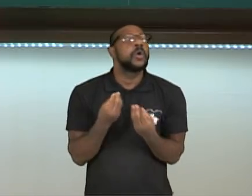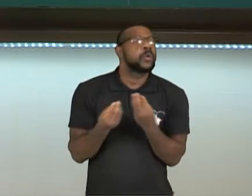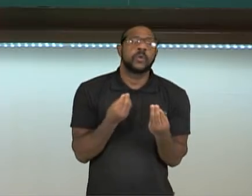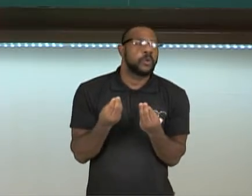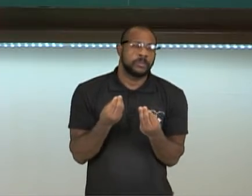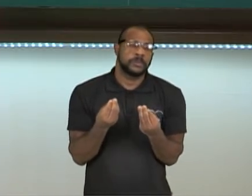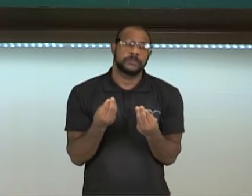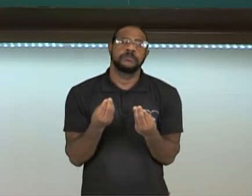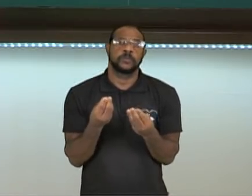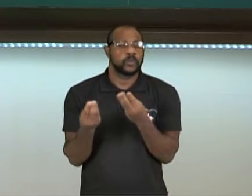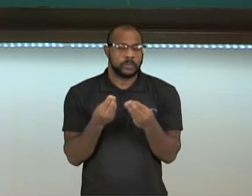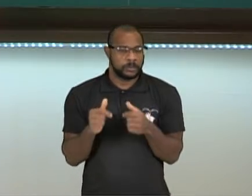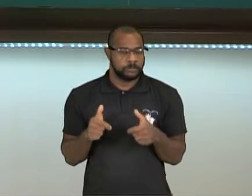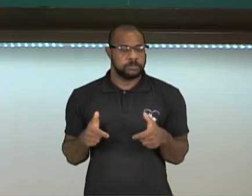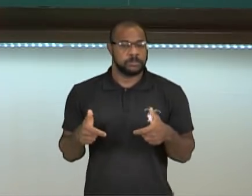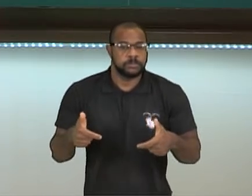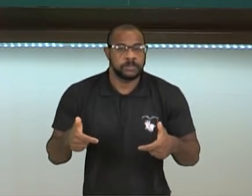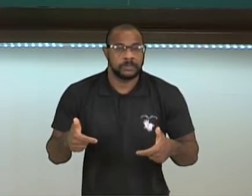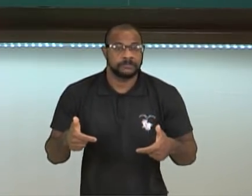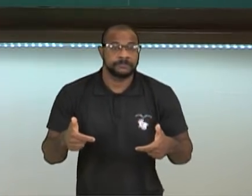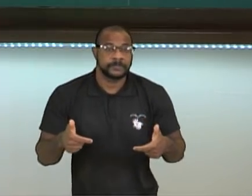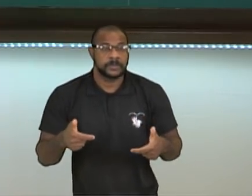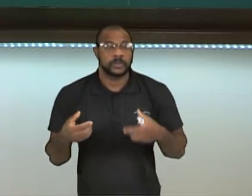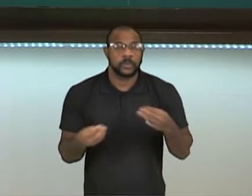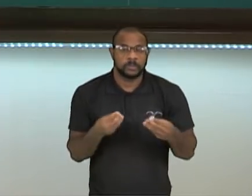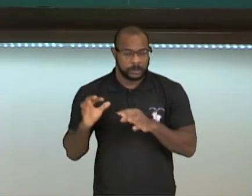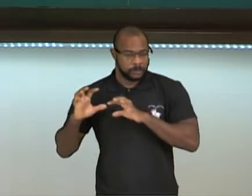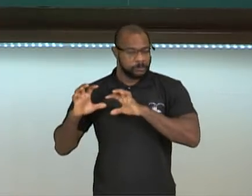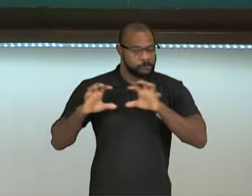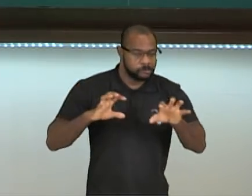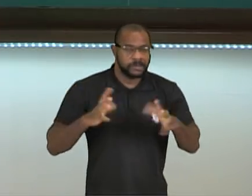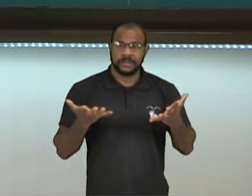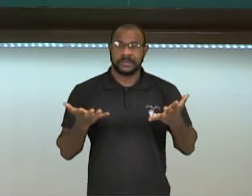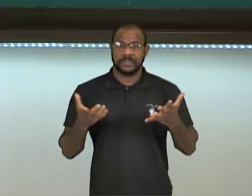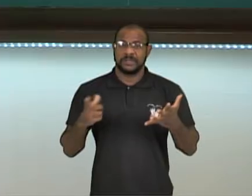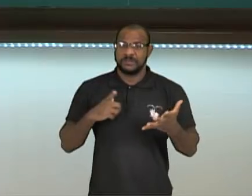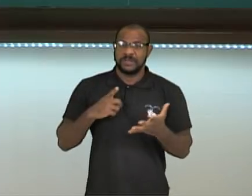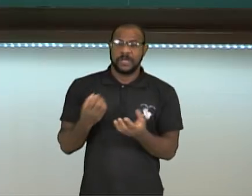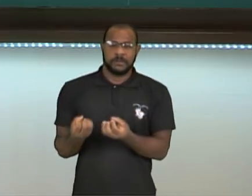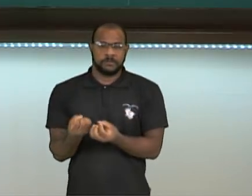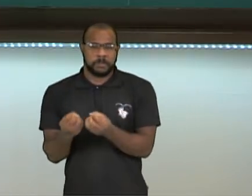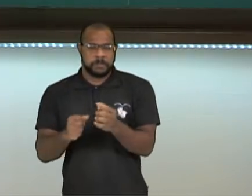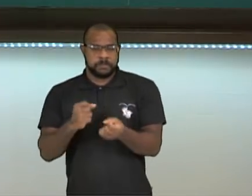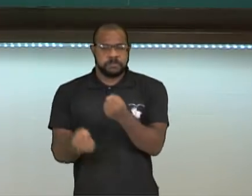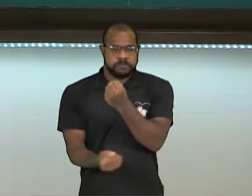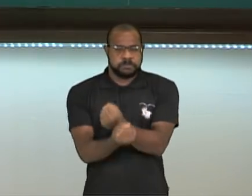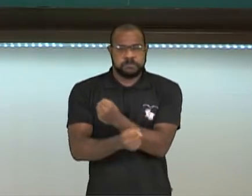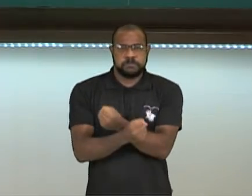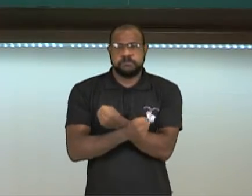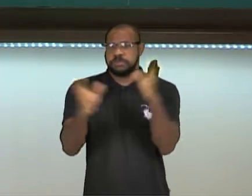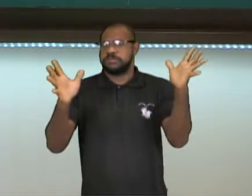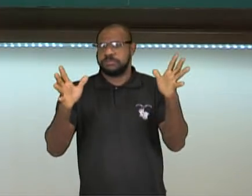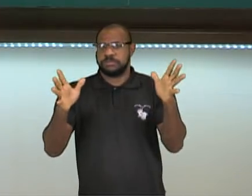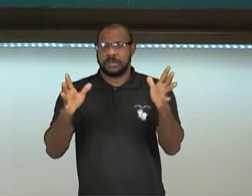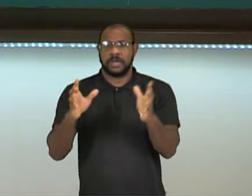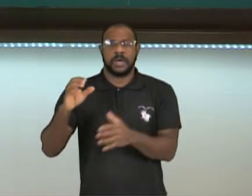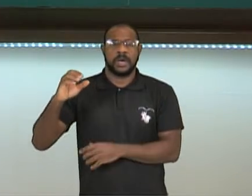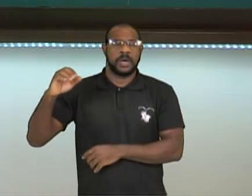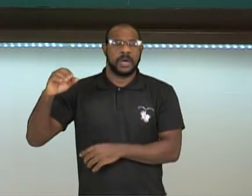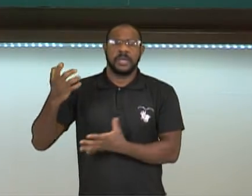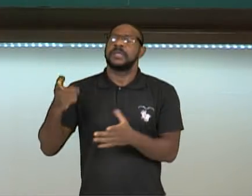eles agem. Certo? Eles fazem explosões de carro, eles colocam bombas em